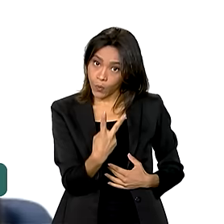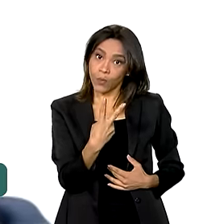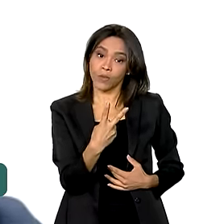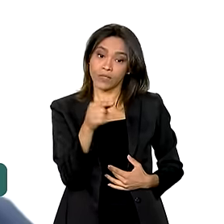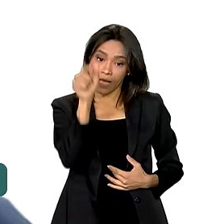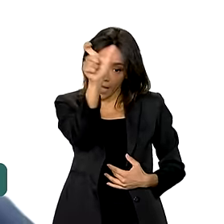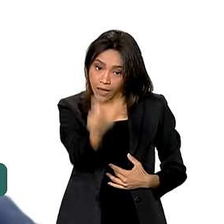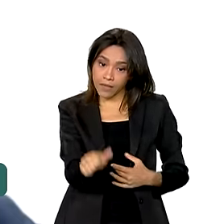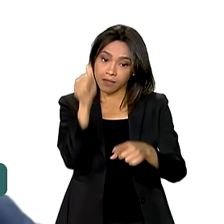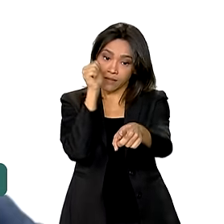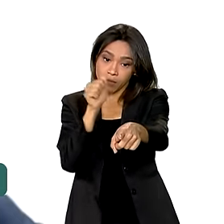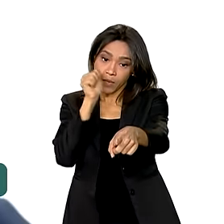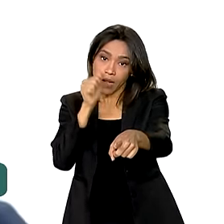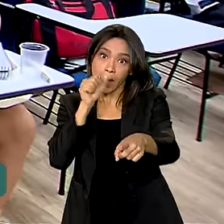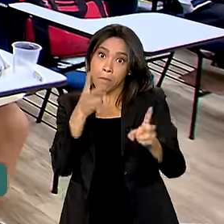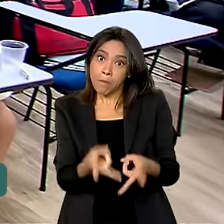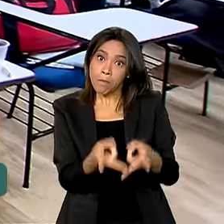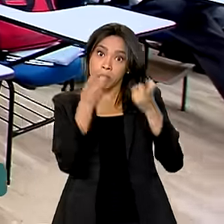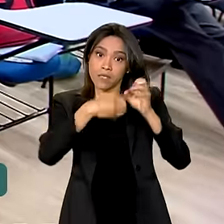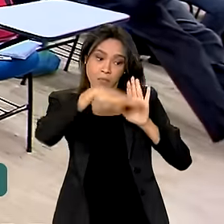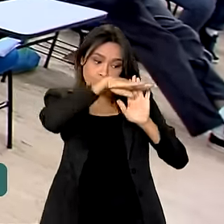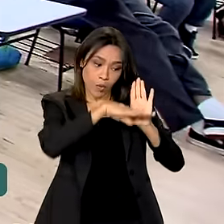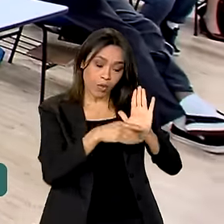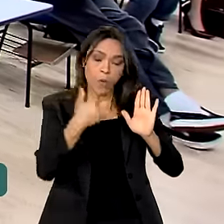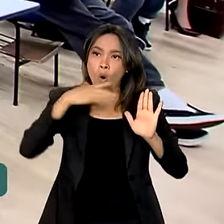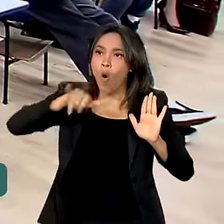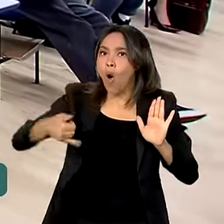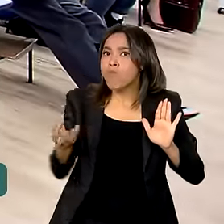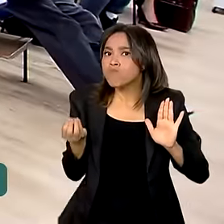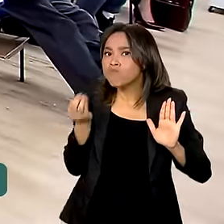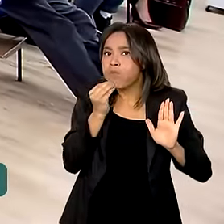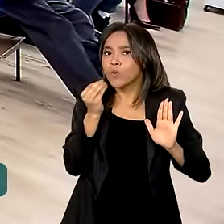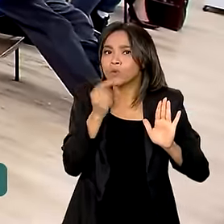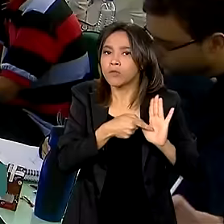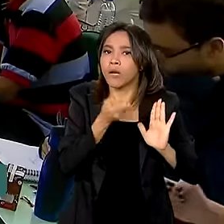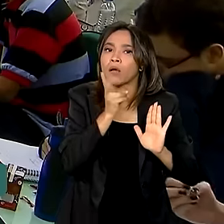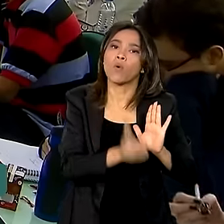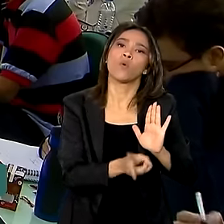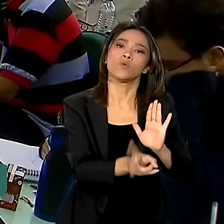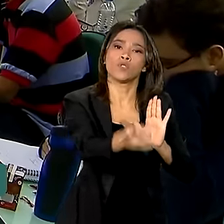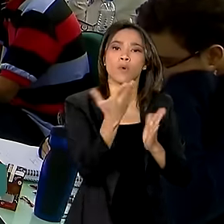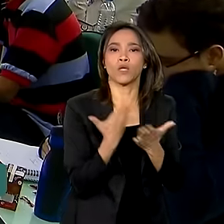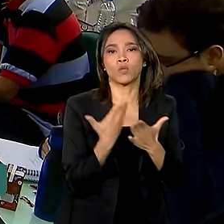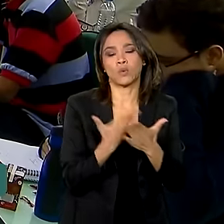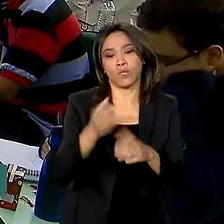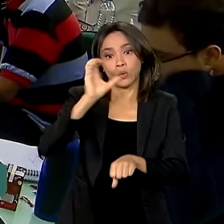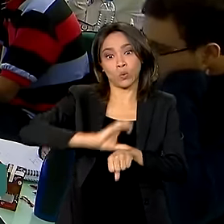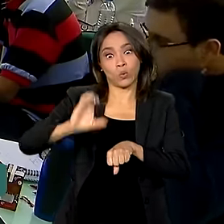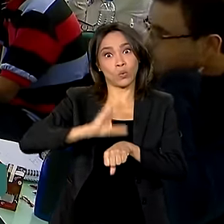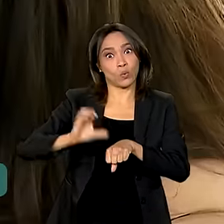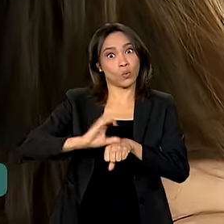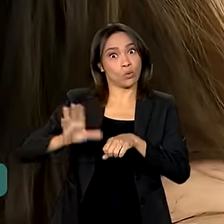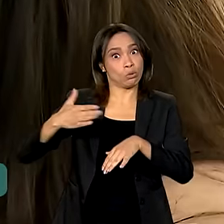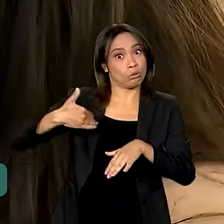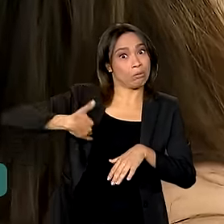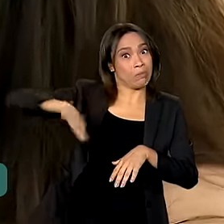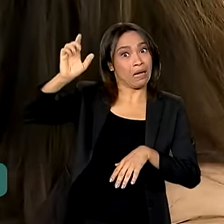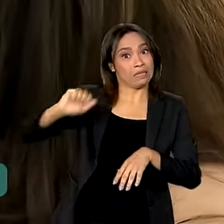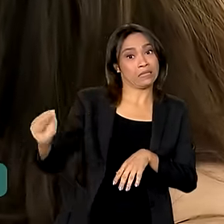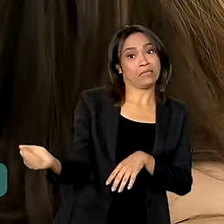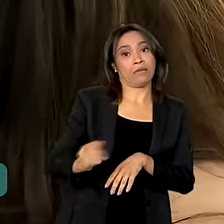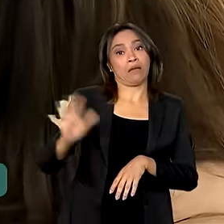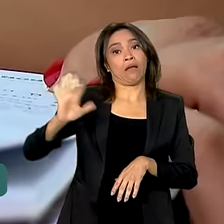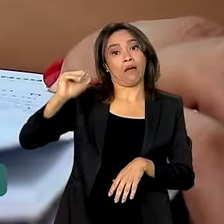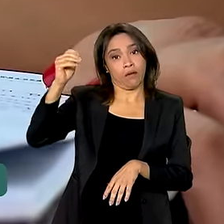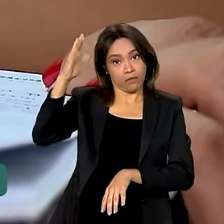Matilde viu no programa uma oportunidade para estudar em um dos cursos mais concorridos e caros